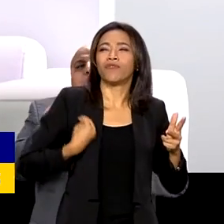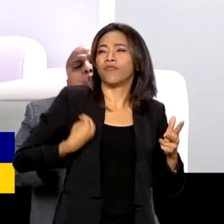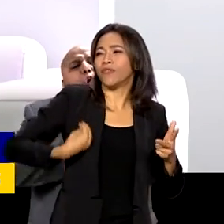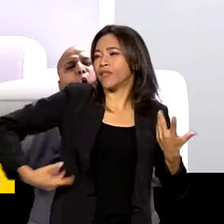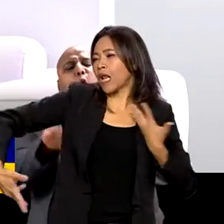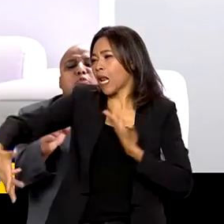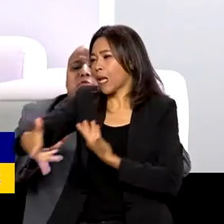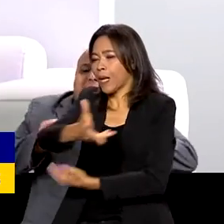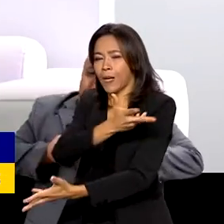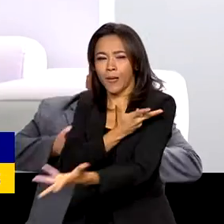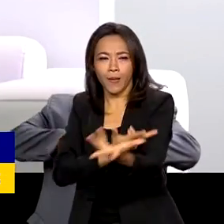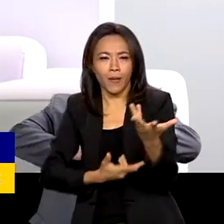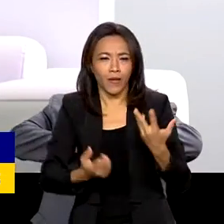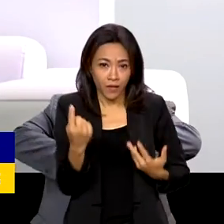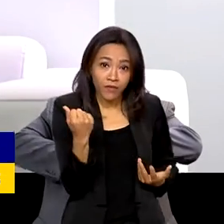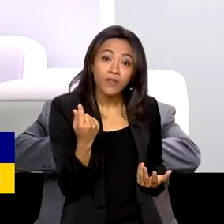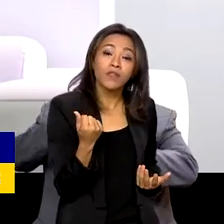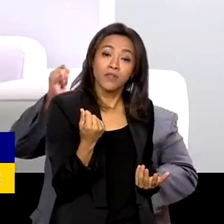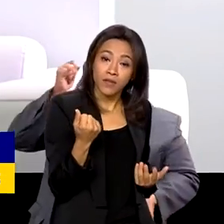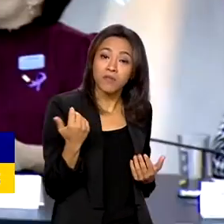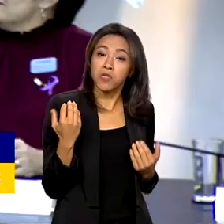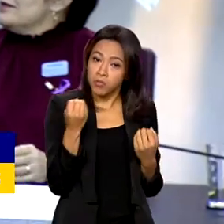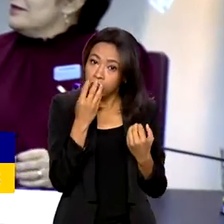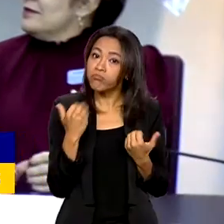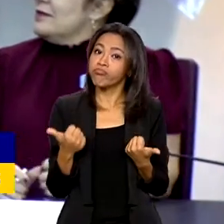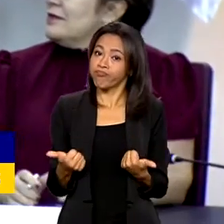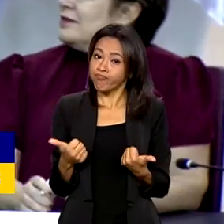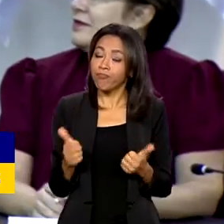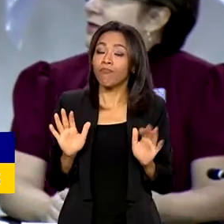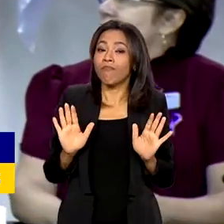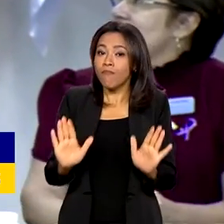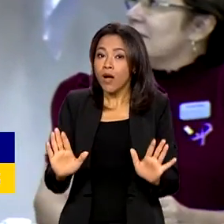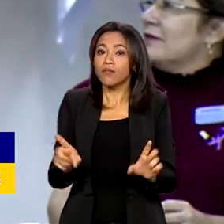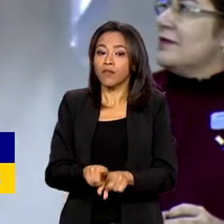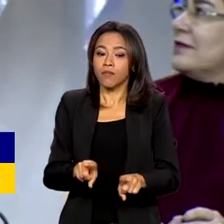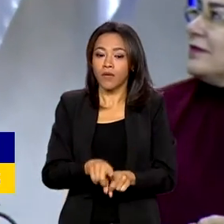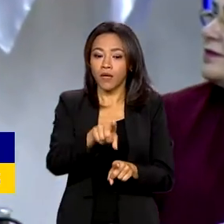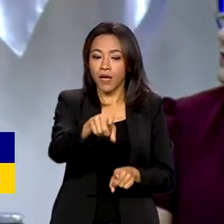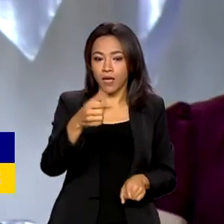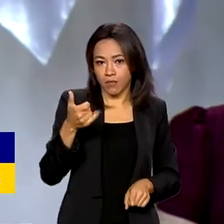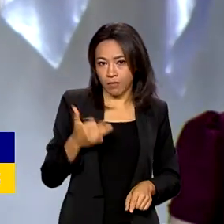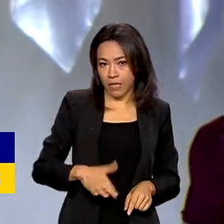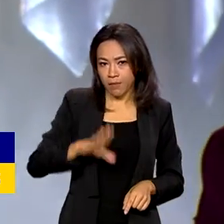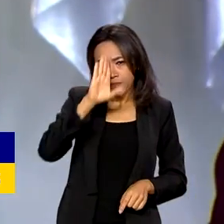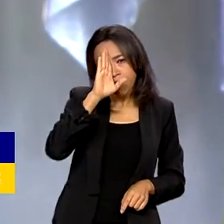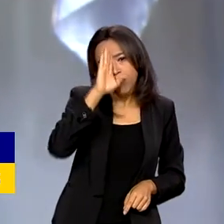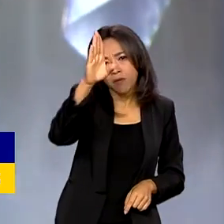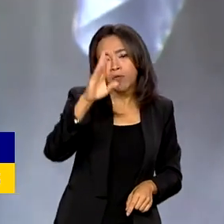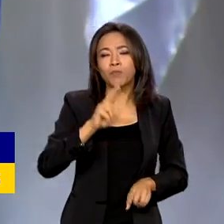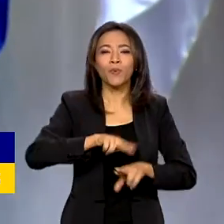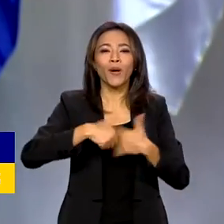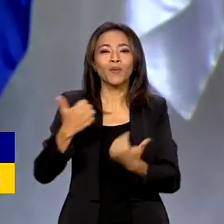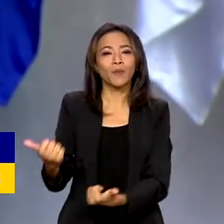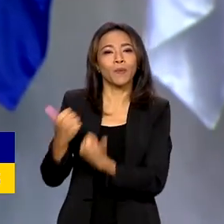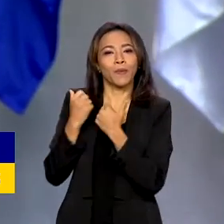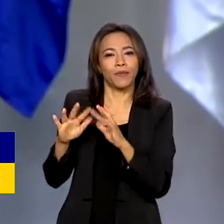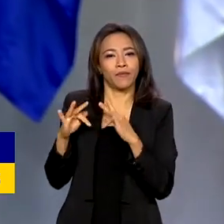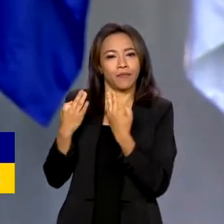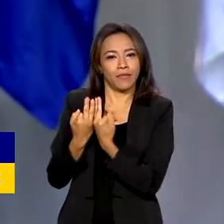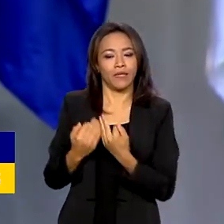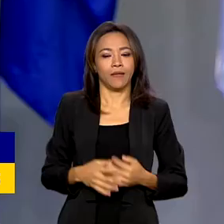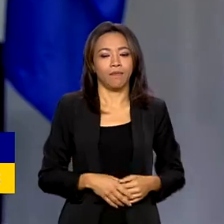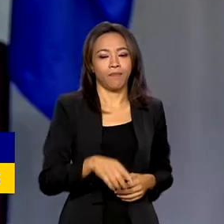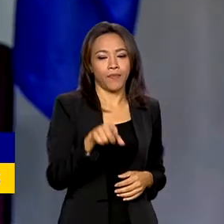integrada e financeiramente estável, mas também e principalmente por causa do apoio da família. Ela